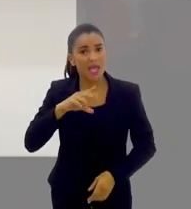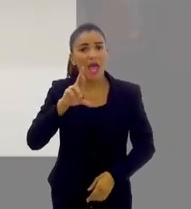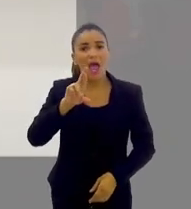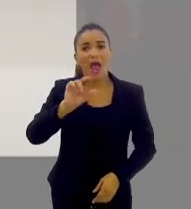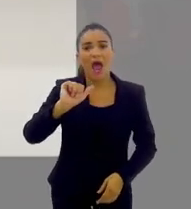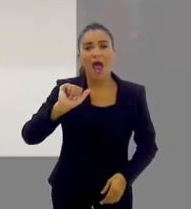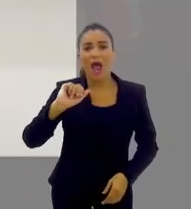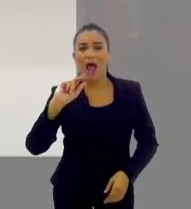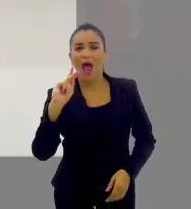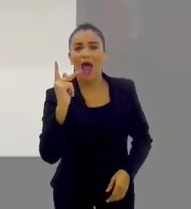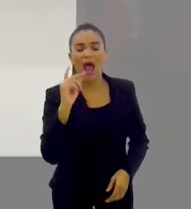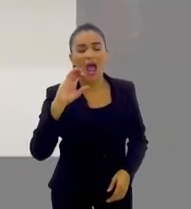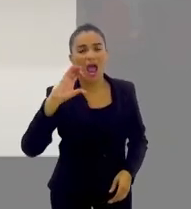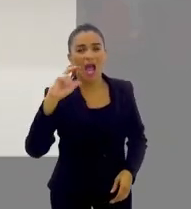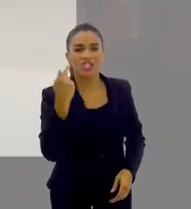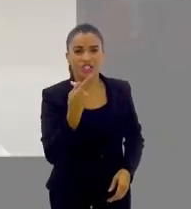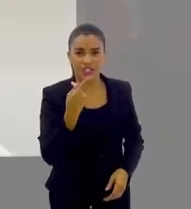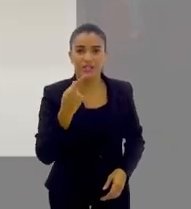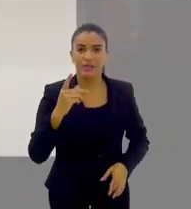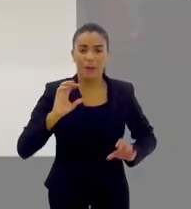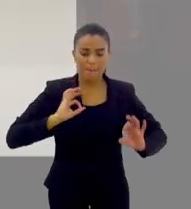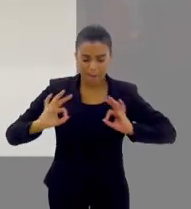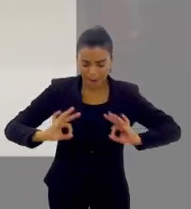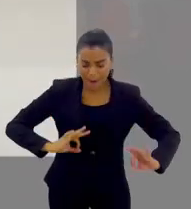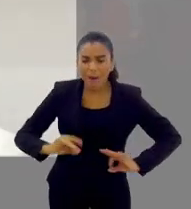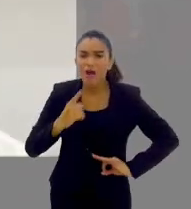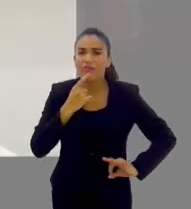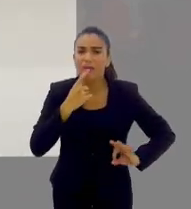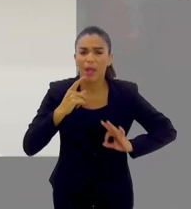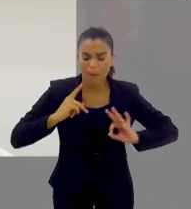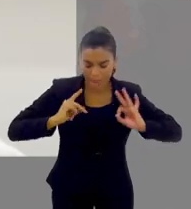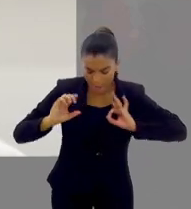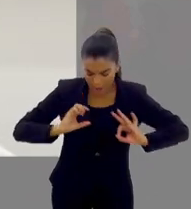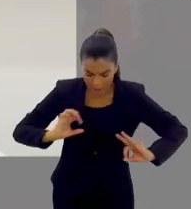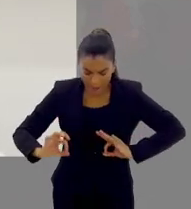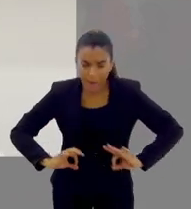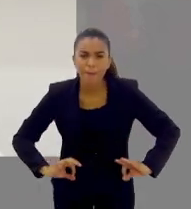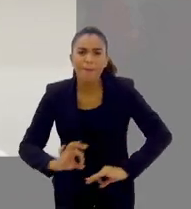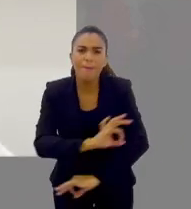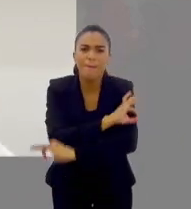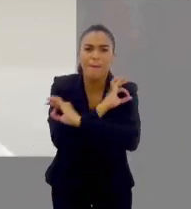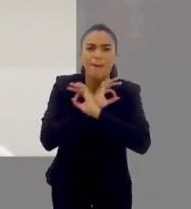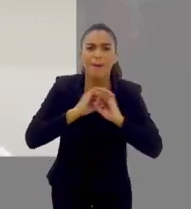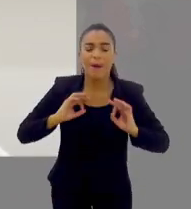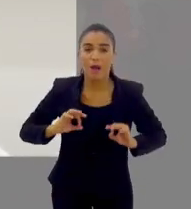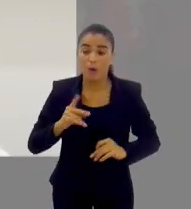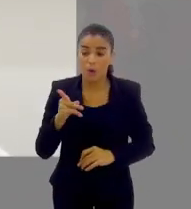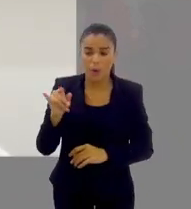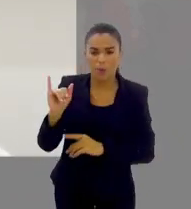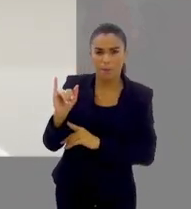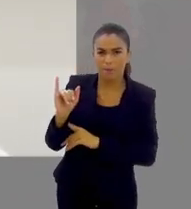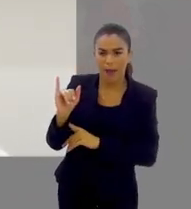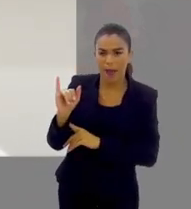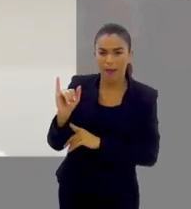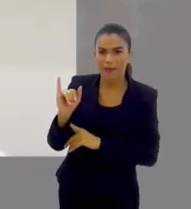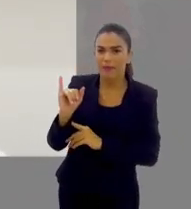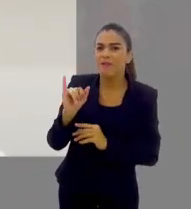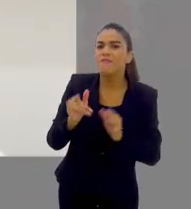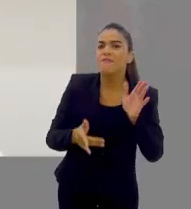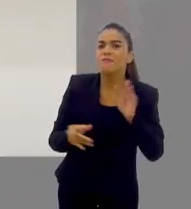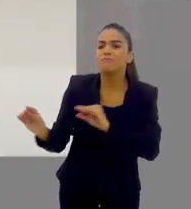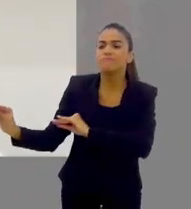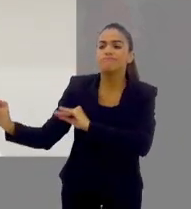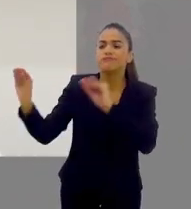na pele, ela ficou toda vermelhinha, né, cheia de manchinha vermelha na pele. O curioso é que o pai tinha vindo da